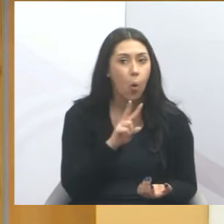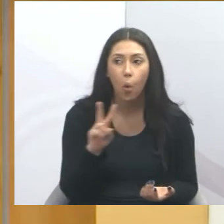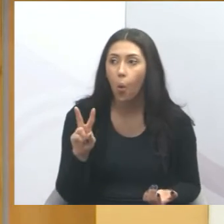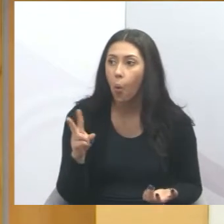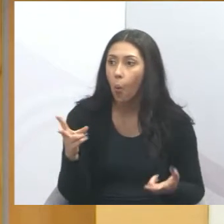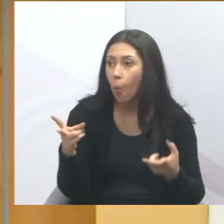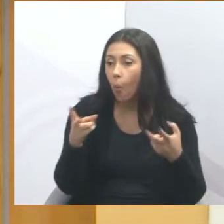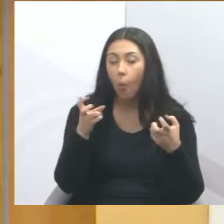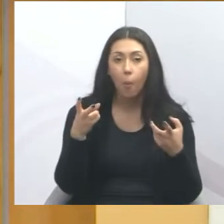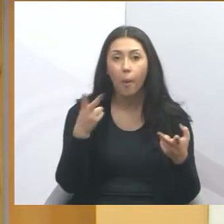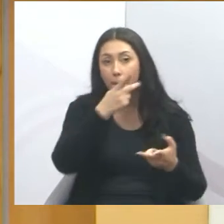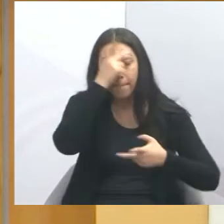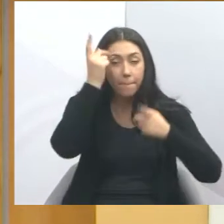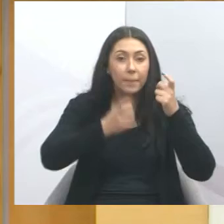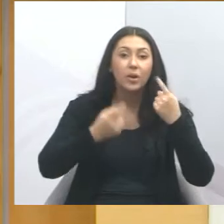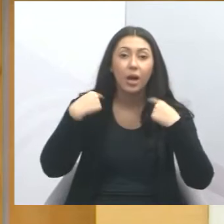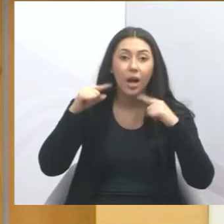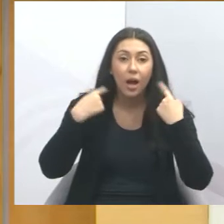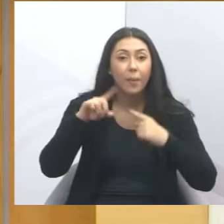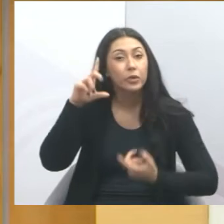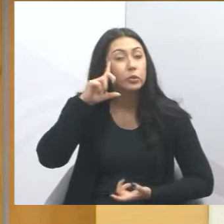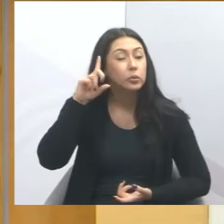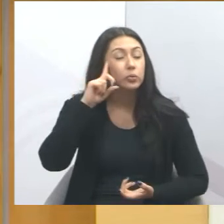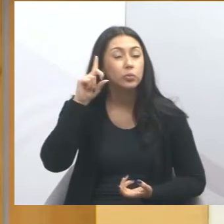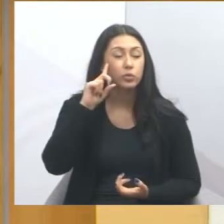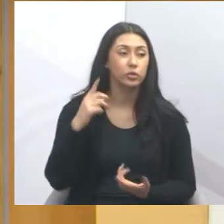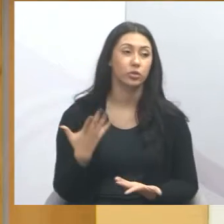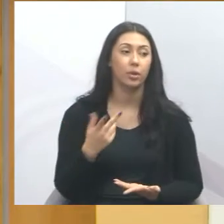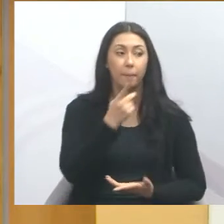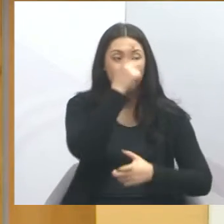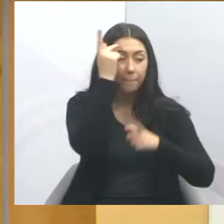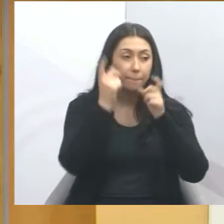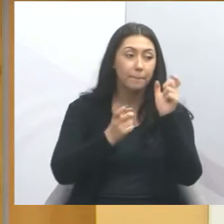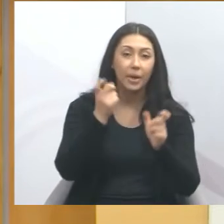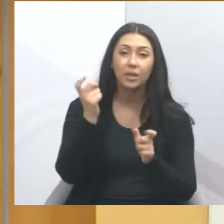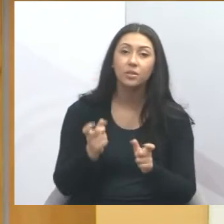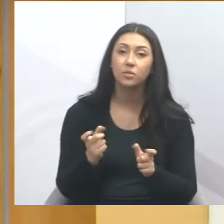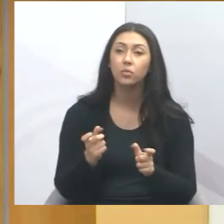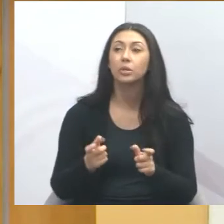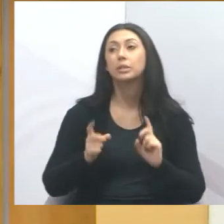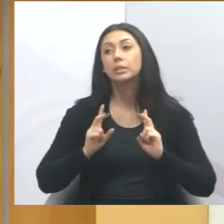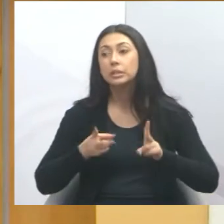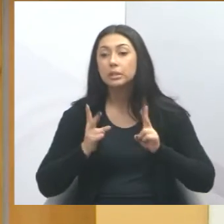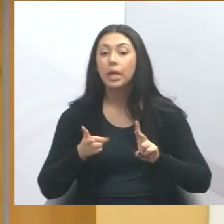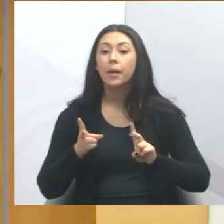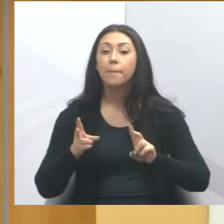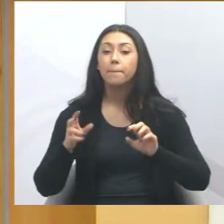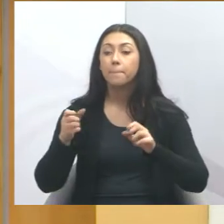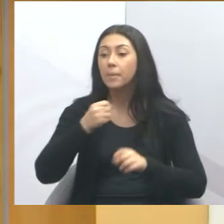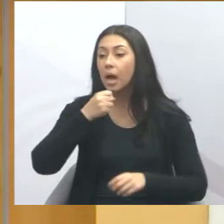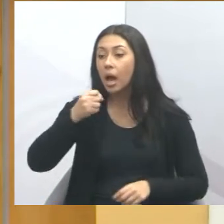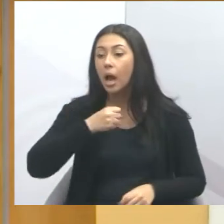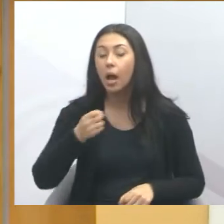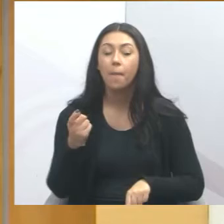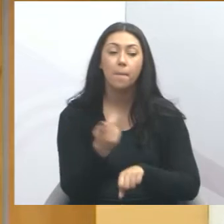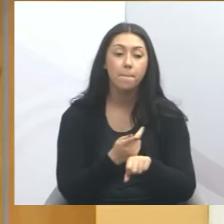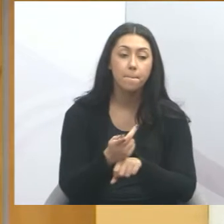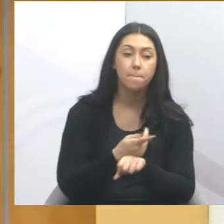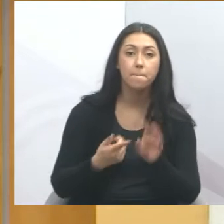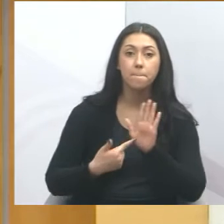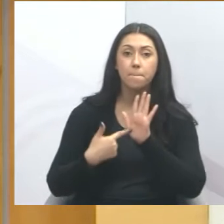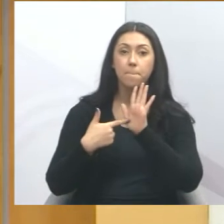As pessoas estão reclamando todo dia na internet, as pessoas estão recorrendo à imprensa para demonstrar